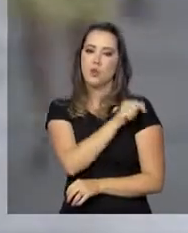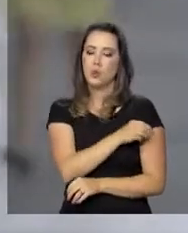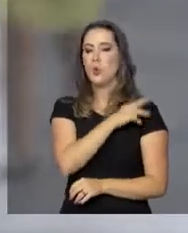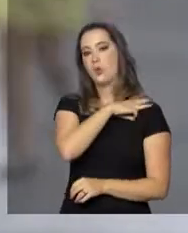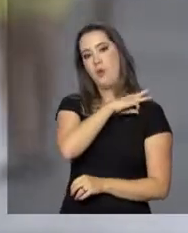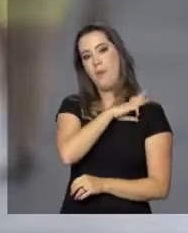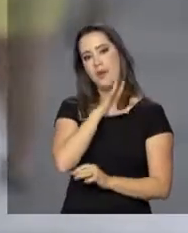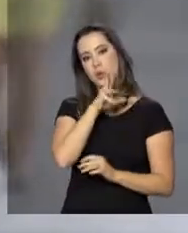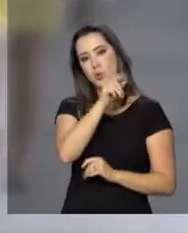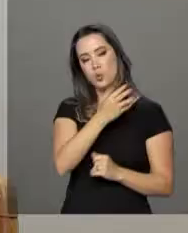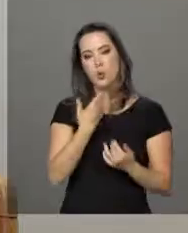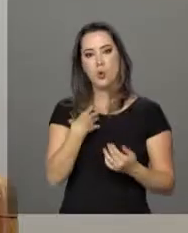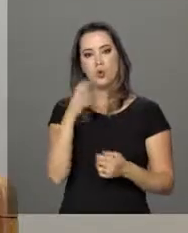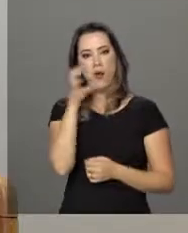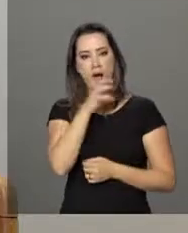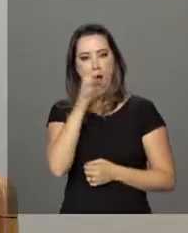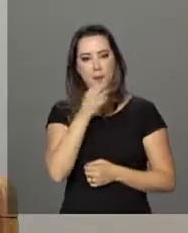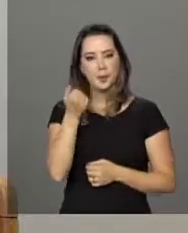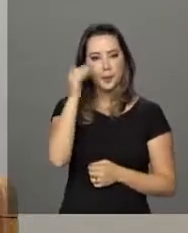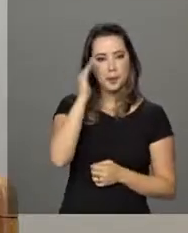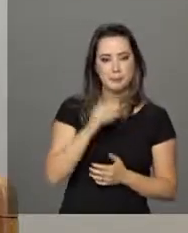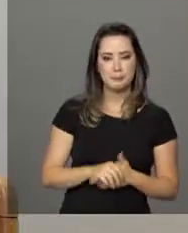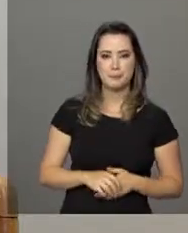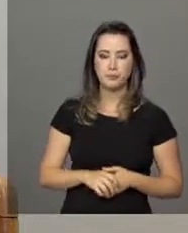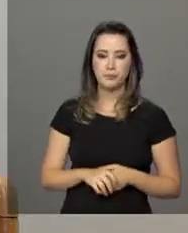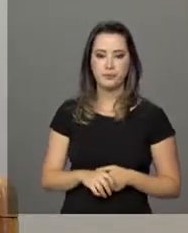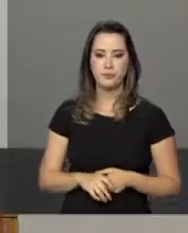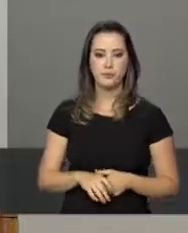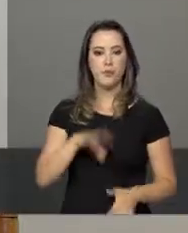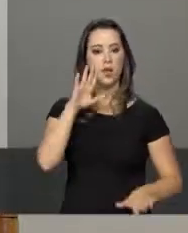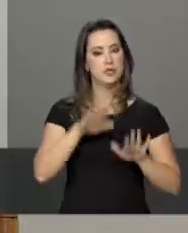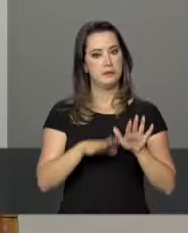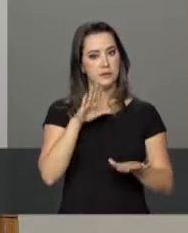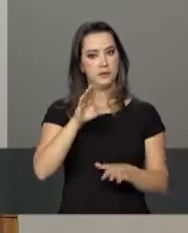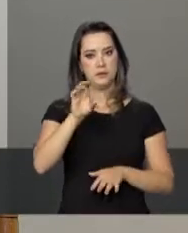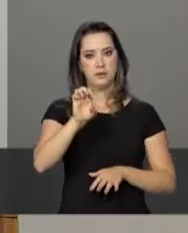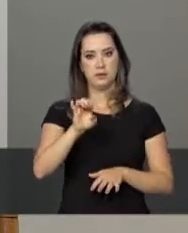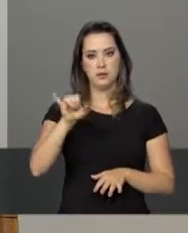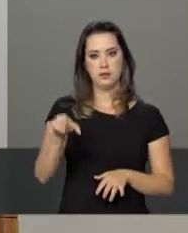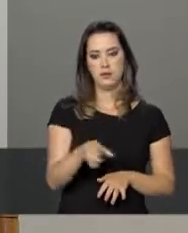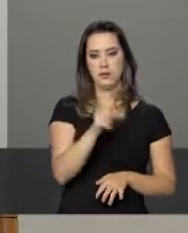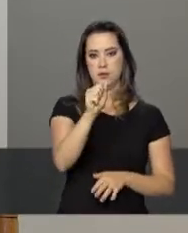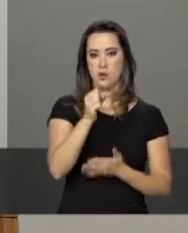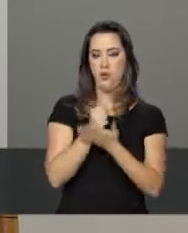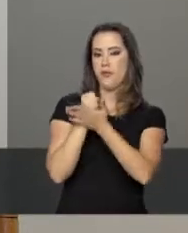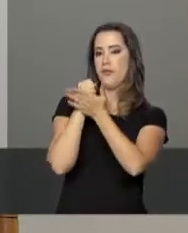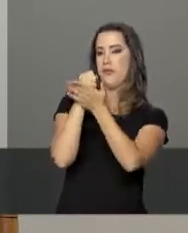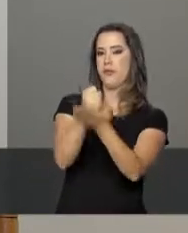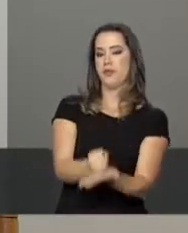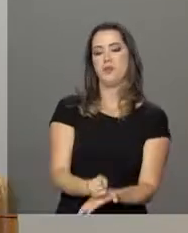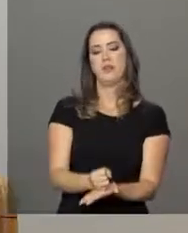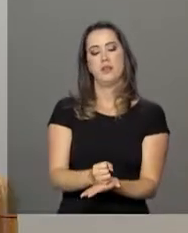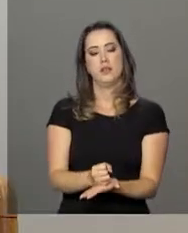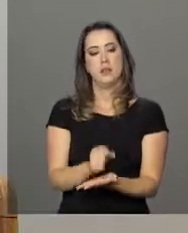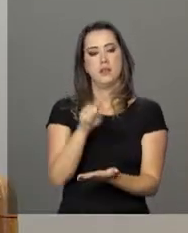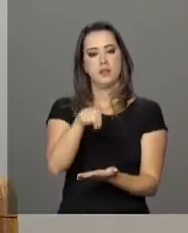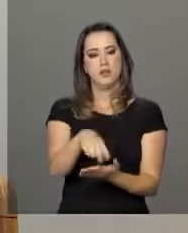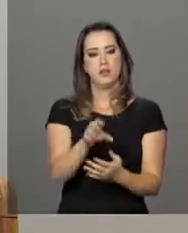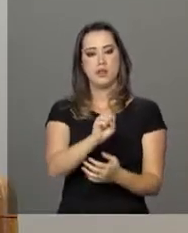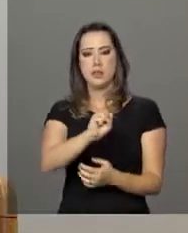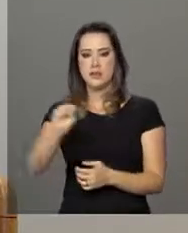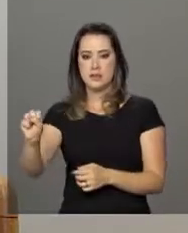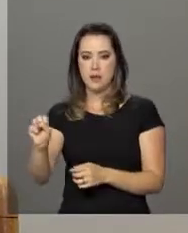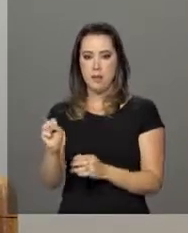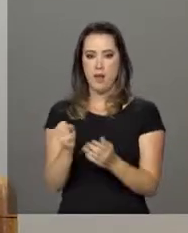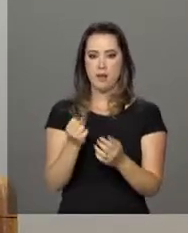menos tempo que a educação regular. Normalmente, a educação de jovens e adultos é ofertada em semestres